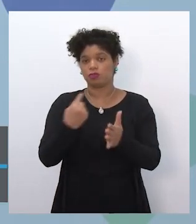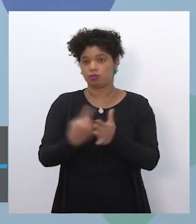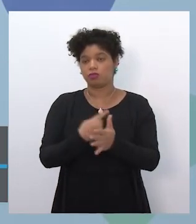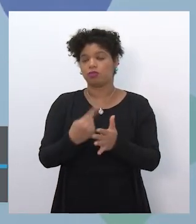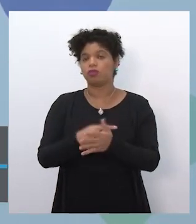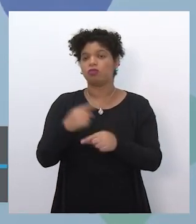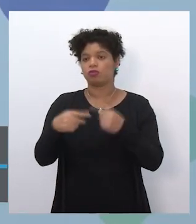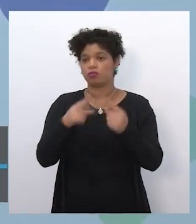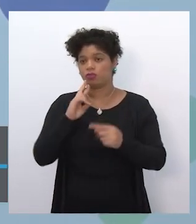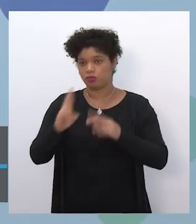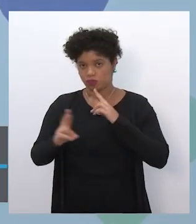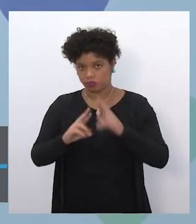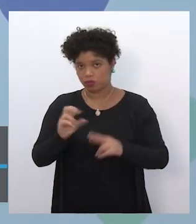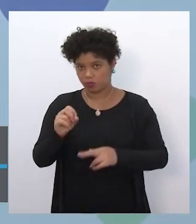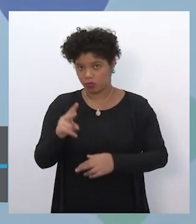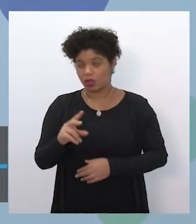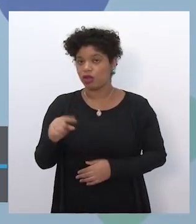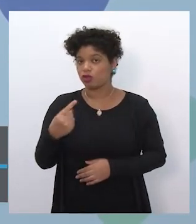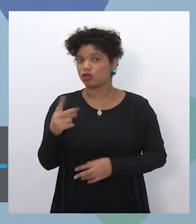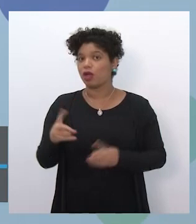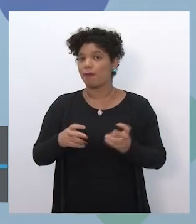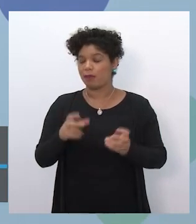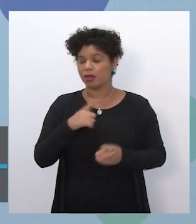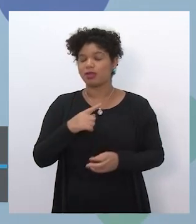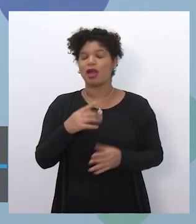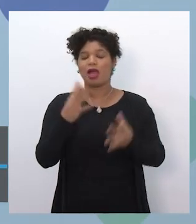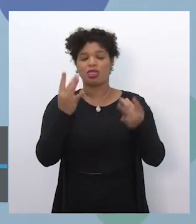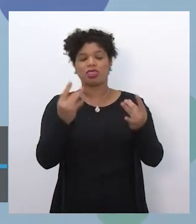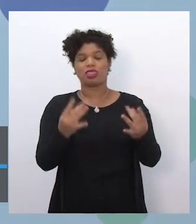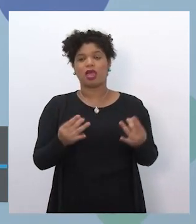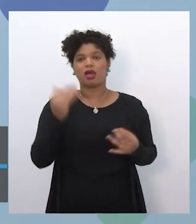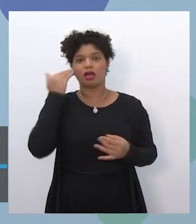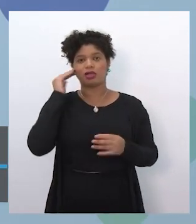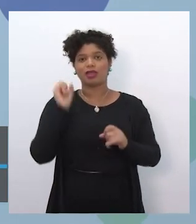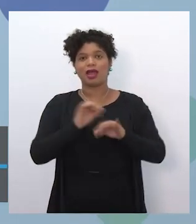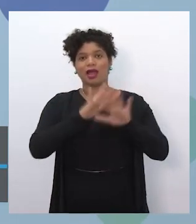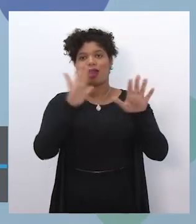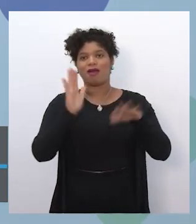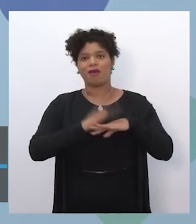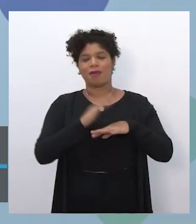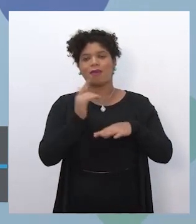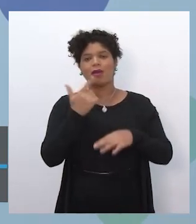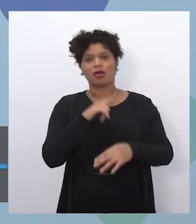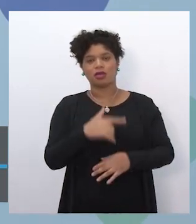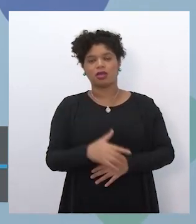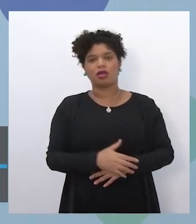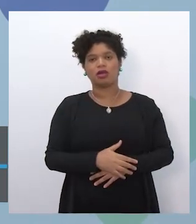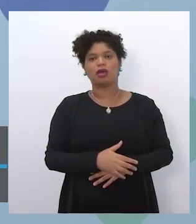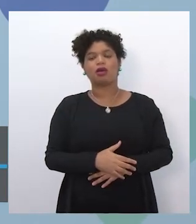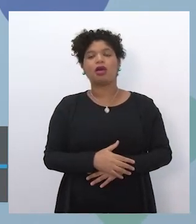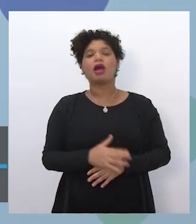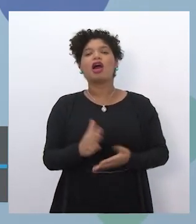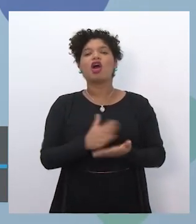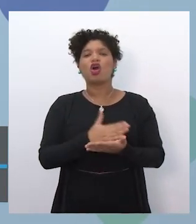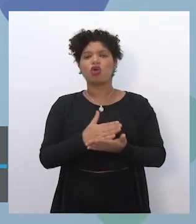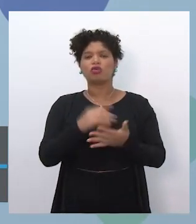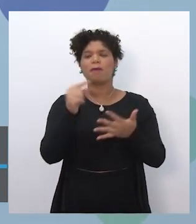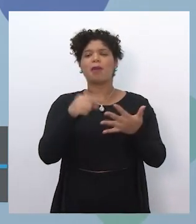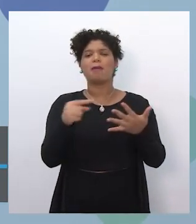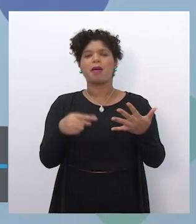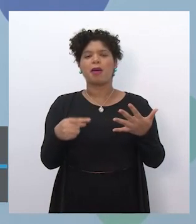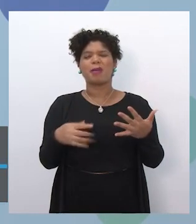conforme os passos. Mas deu para a gente esclarecer já muitos pontos que eu acho que estavam de alguma forma ainda um pouco confuso.